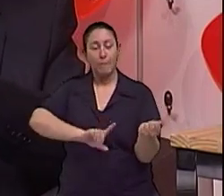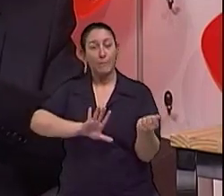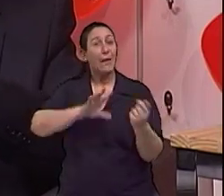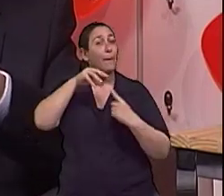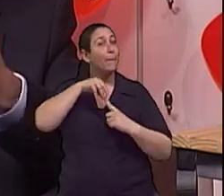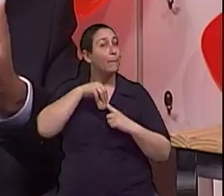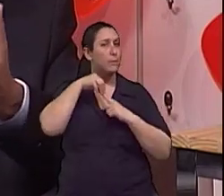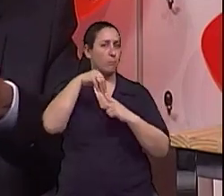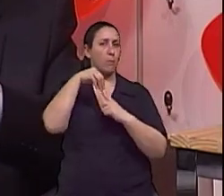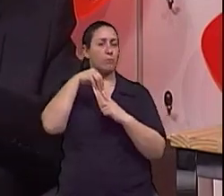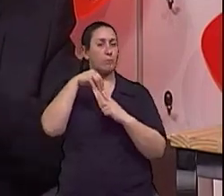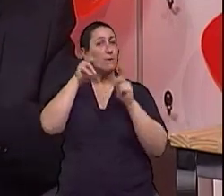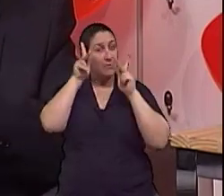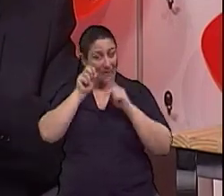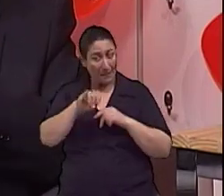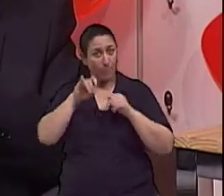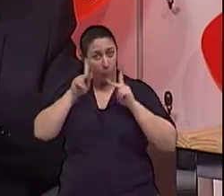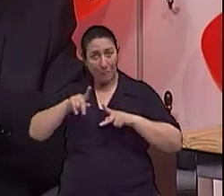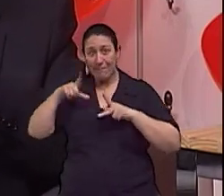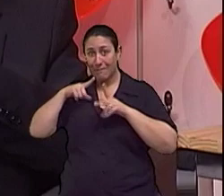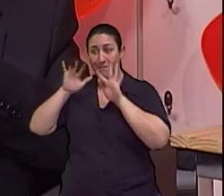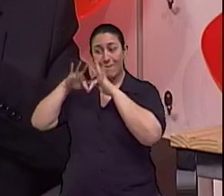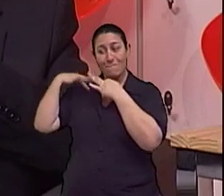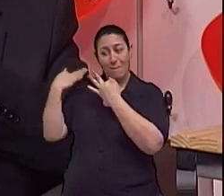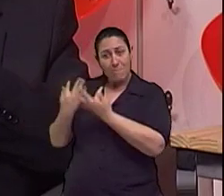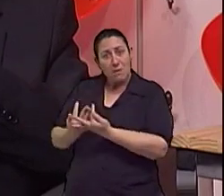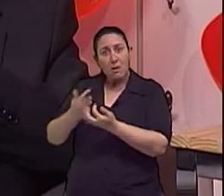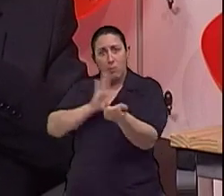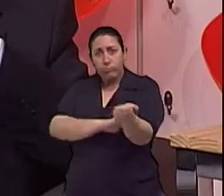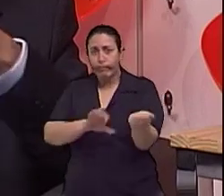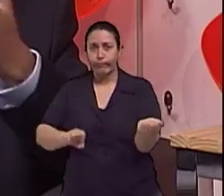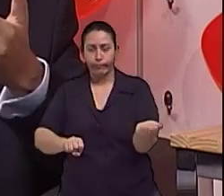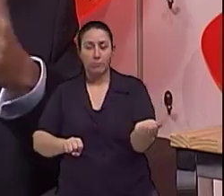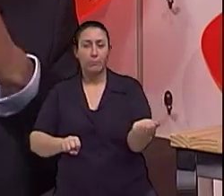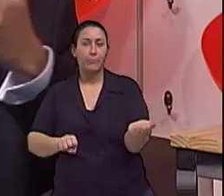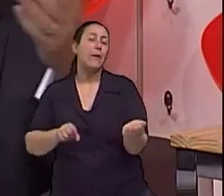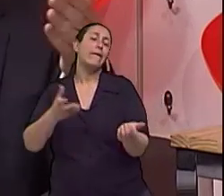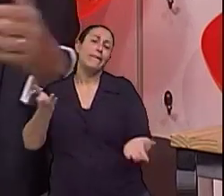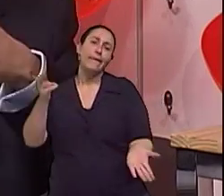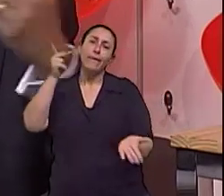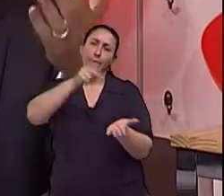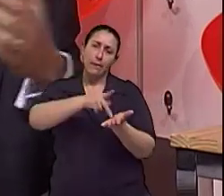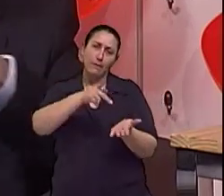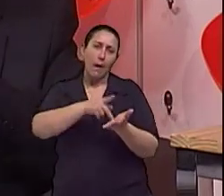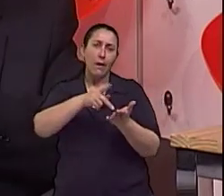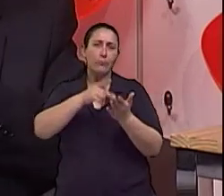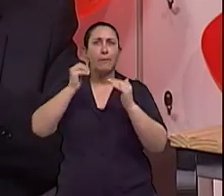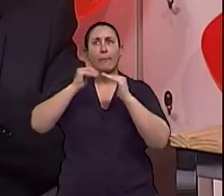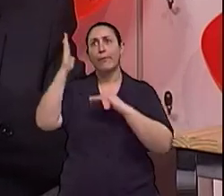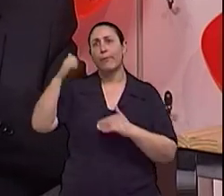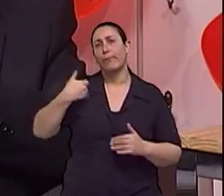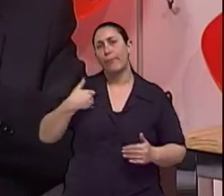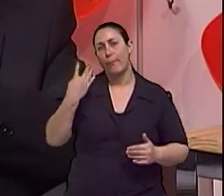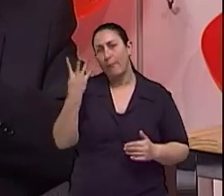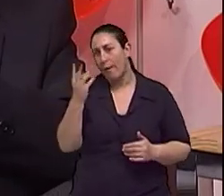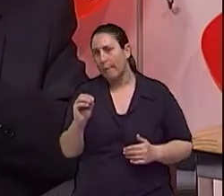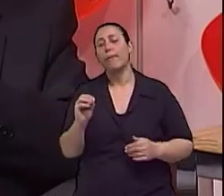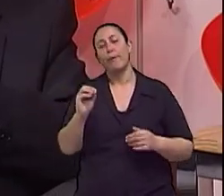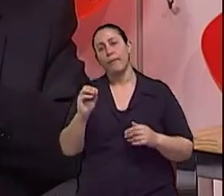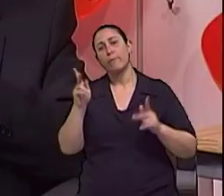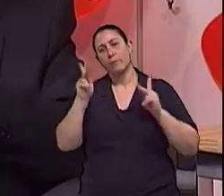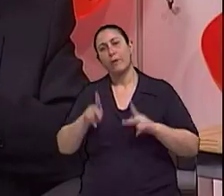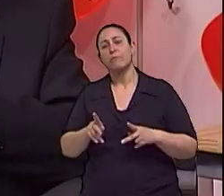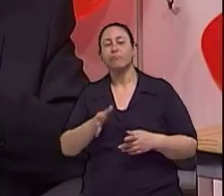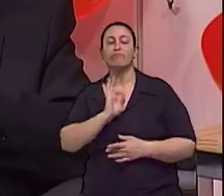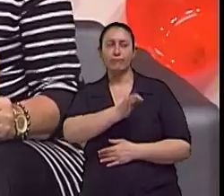Principalmente se a pessoa tem familiares e pertences, né? E é claro que depois dos 40, aumenta a incidência e aumenta a necessidade de